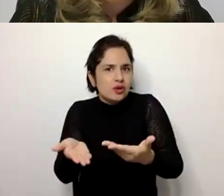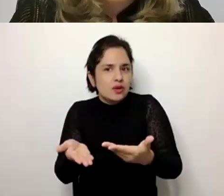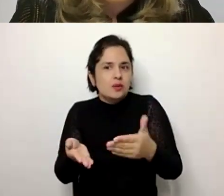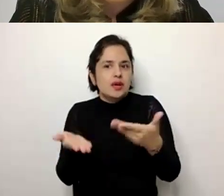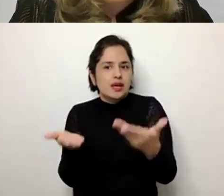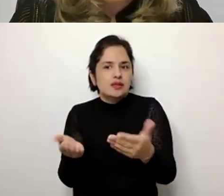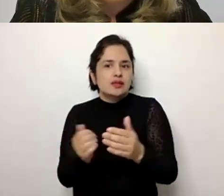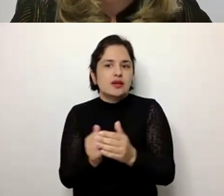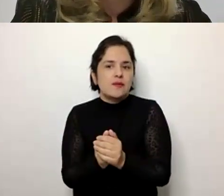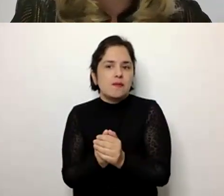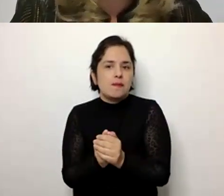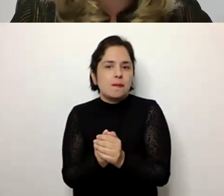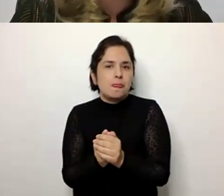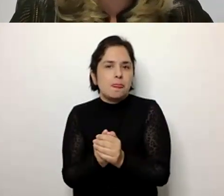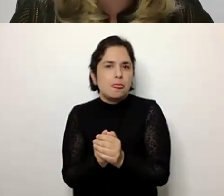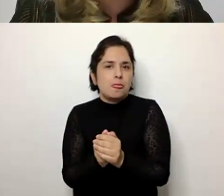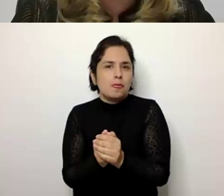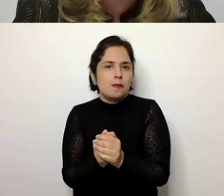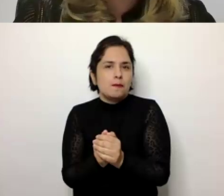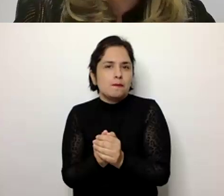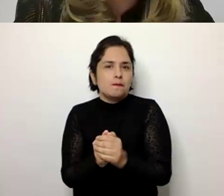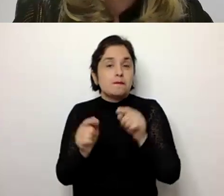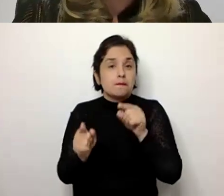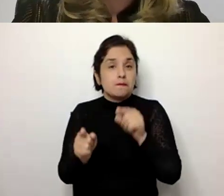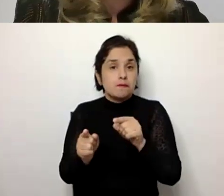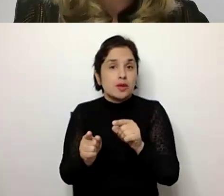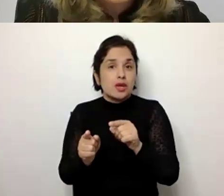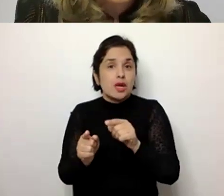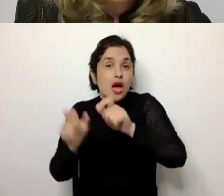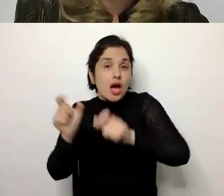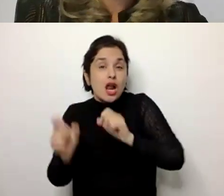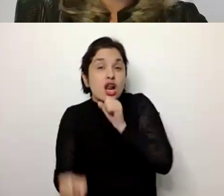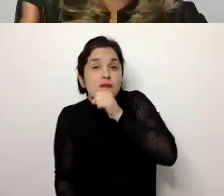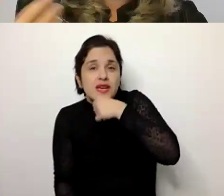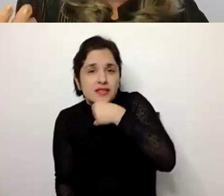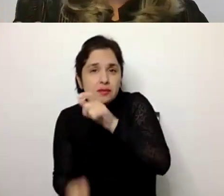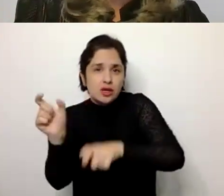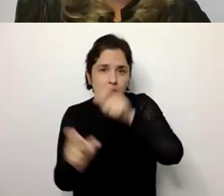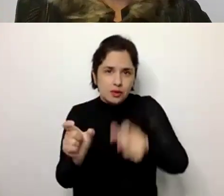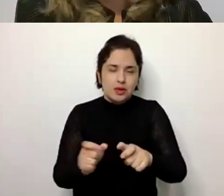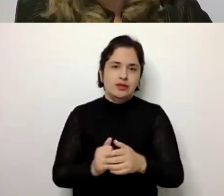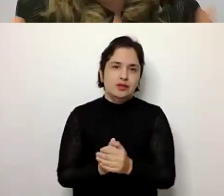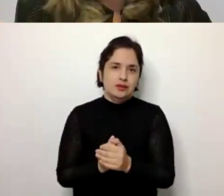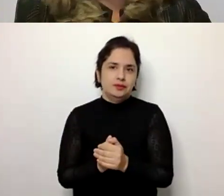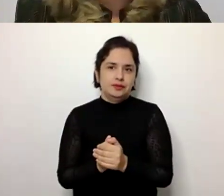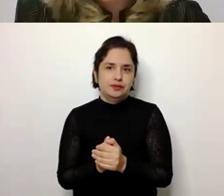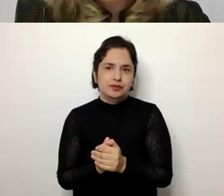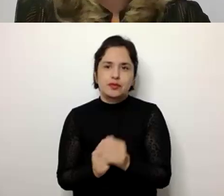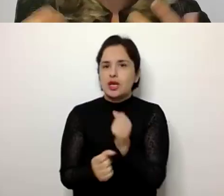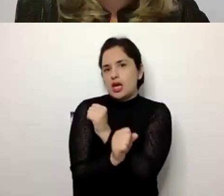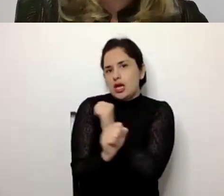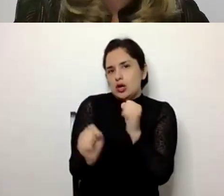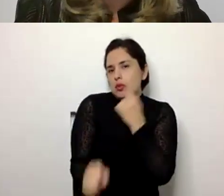longevidade da população. Então, a população, reconhecendo os seus direitos, não podemos